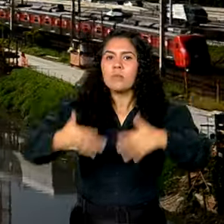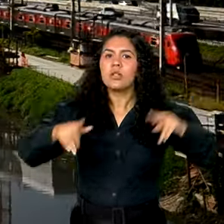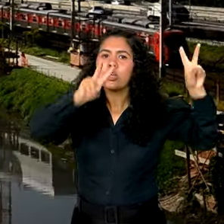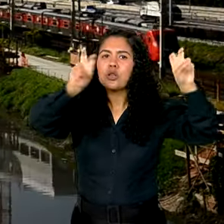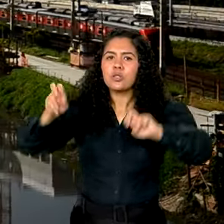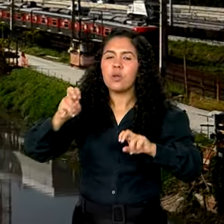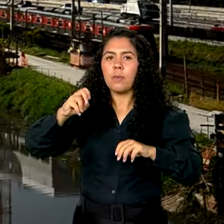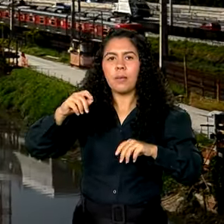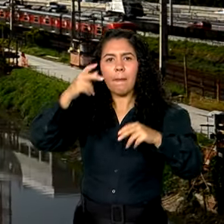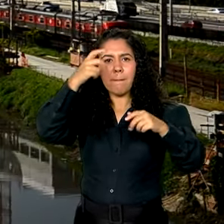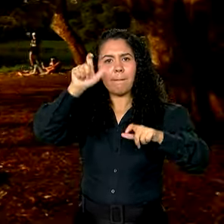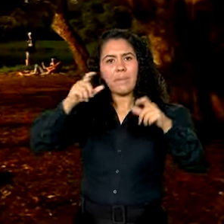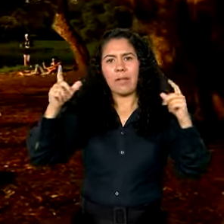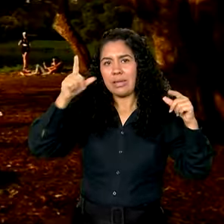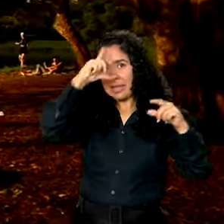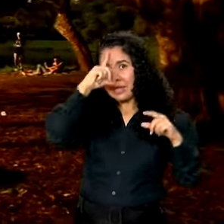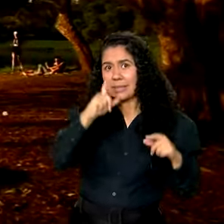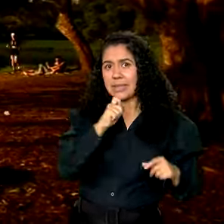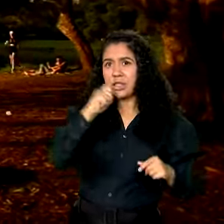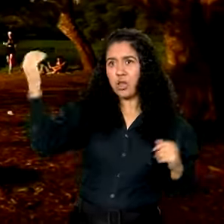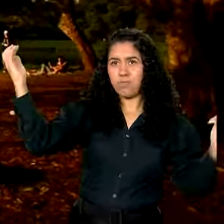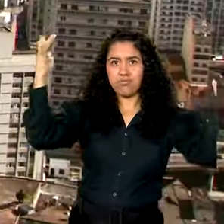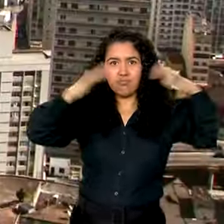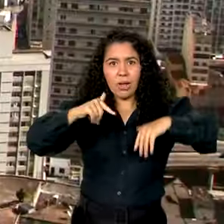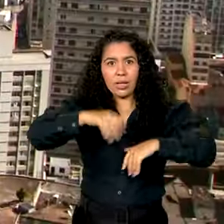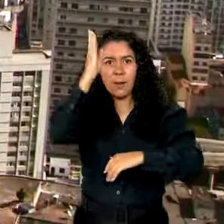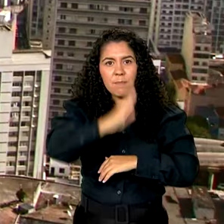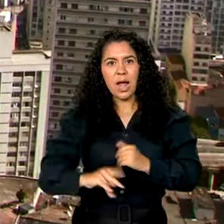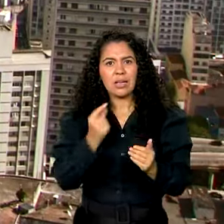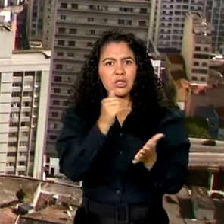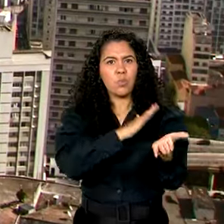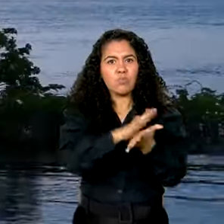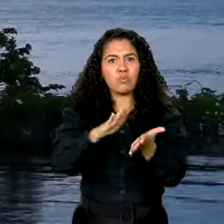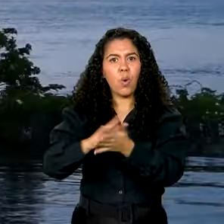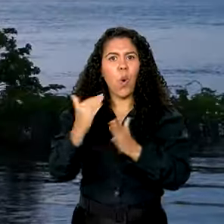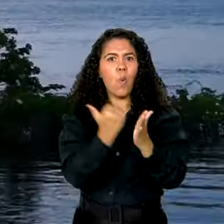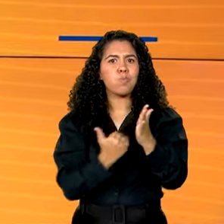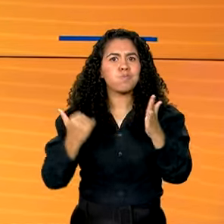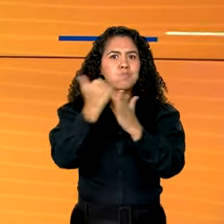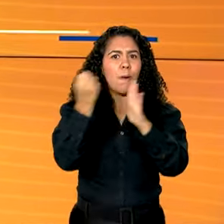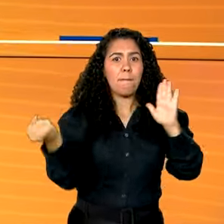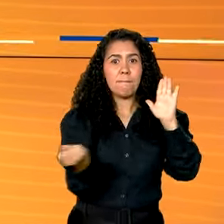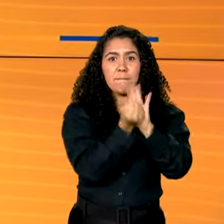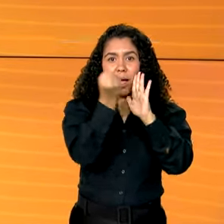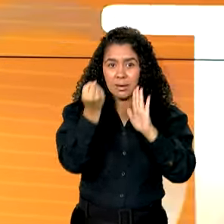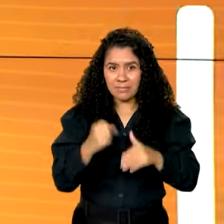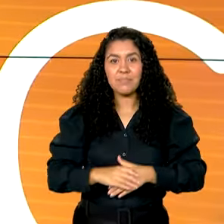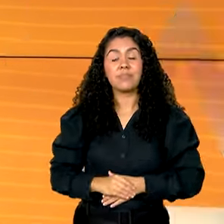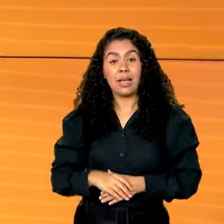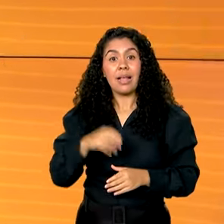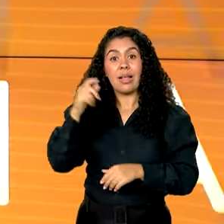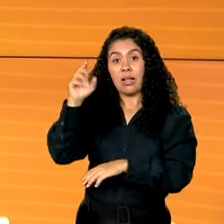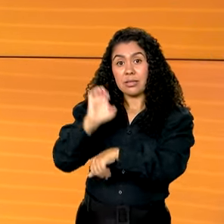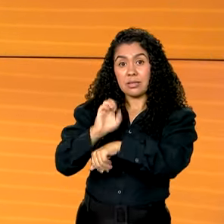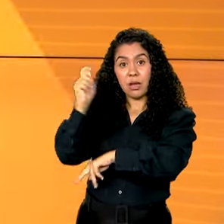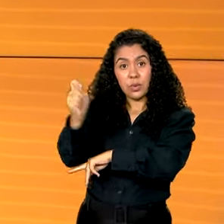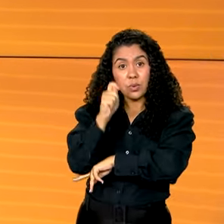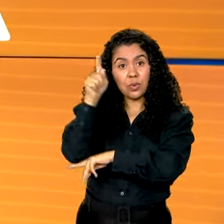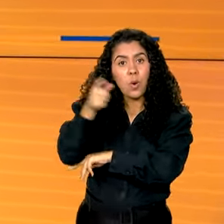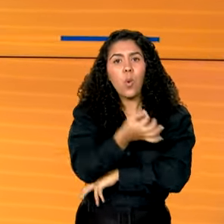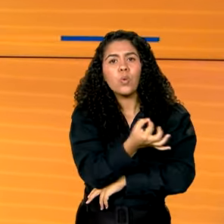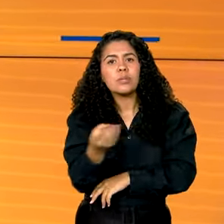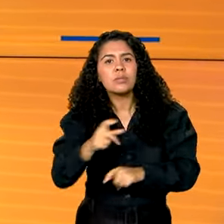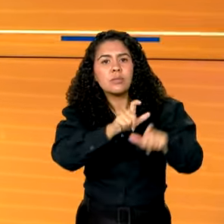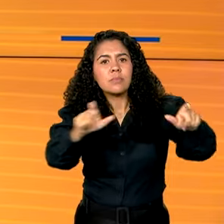de visitantes estrangeiros aqui no Brasil é o maior até maio nos últimos 10 anos. E no Rio Grande do Sul, o número de pessoas